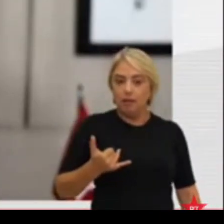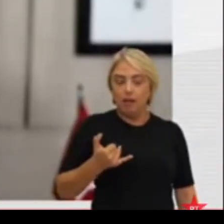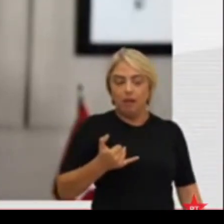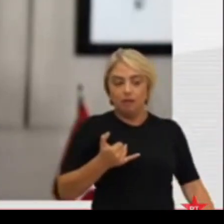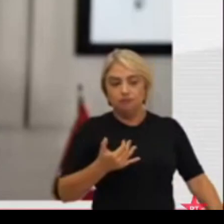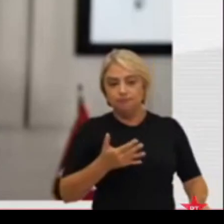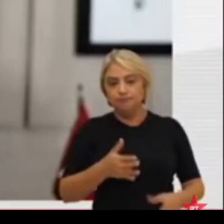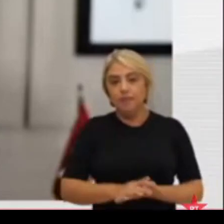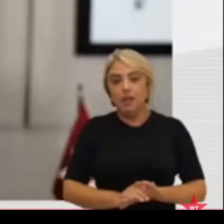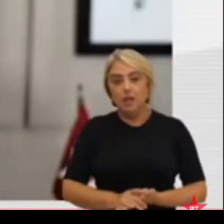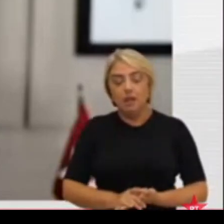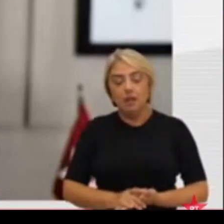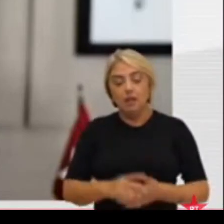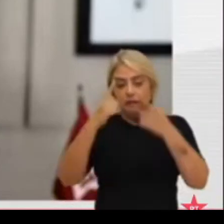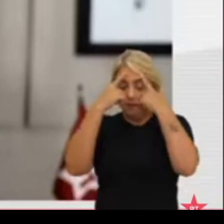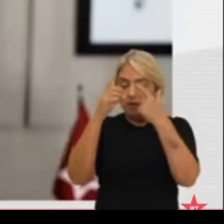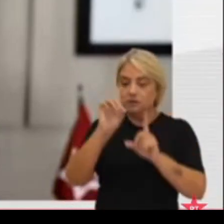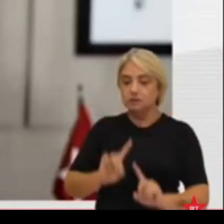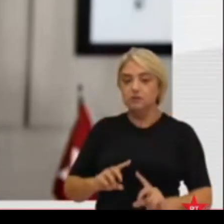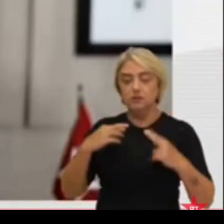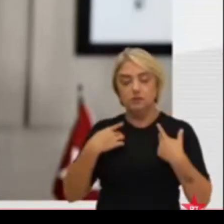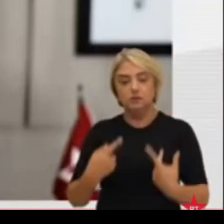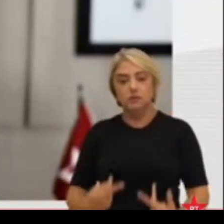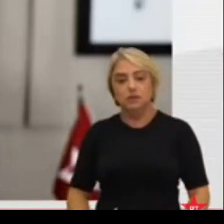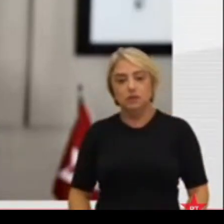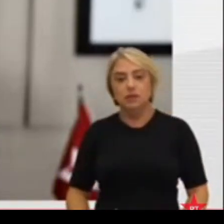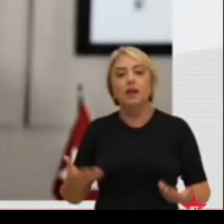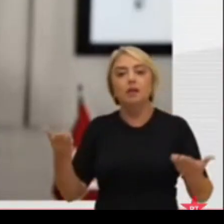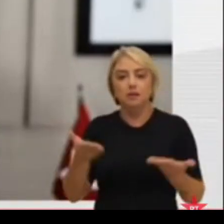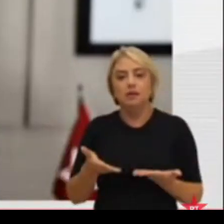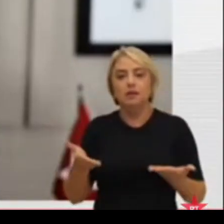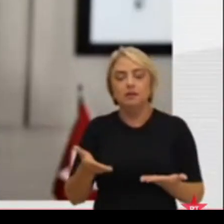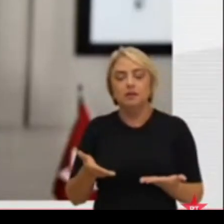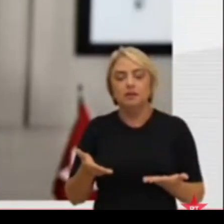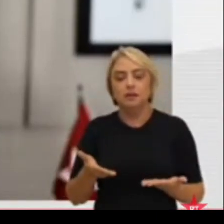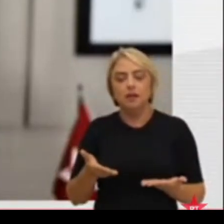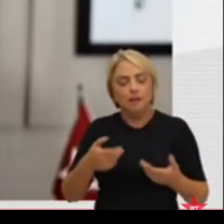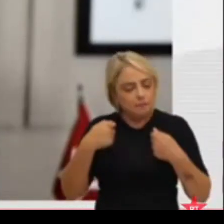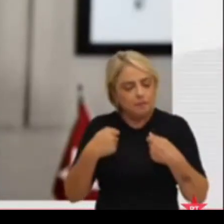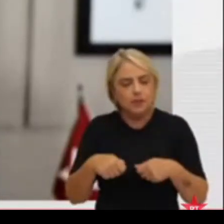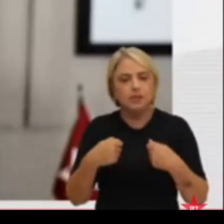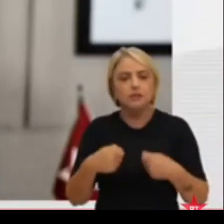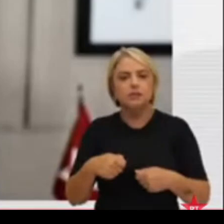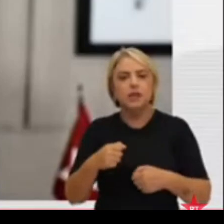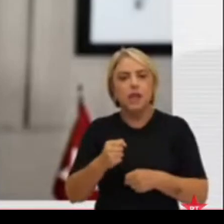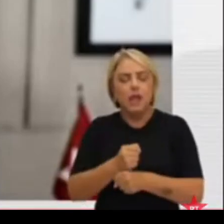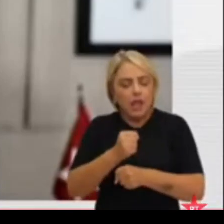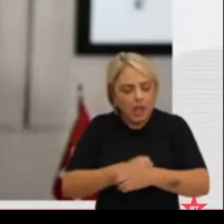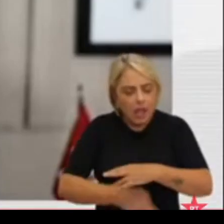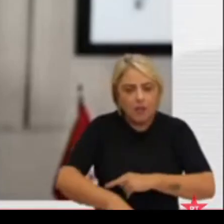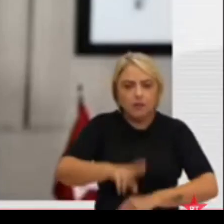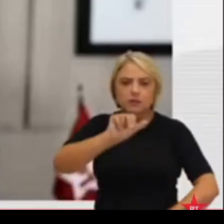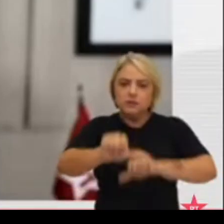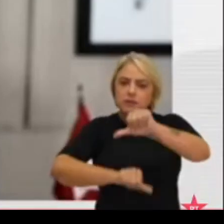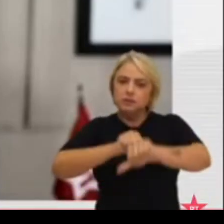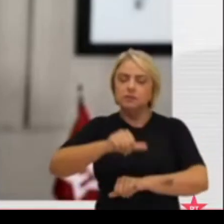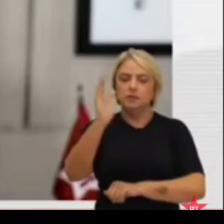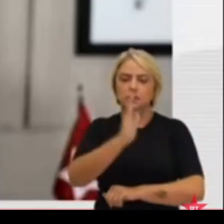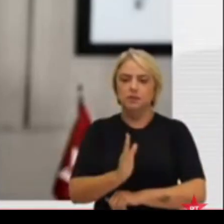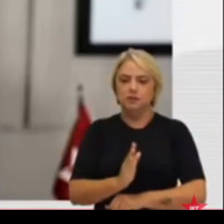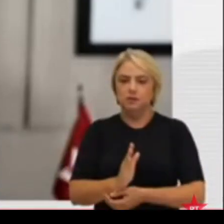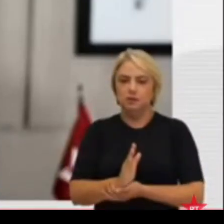da violação dos direitos humanos. Agora, é preciso reconstruir e transformar o Brasil.